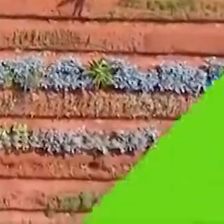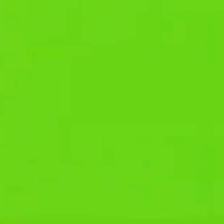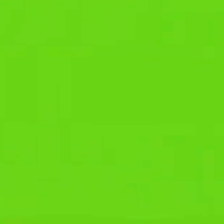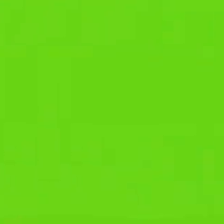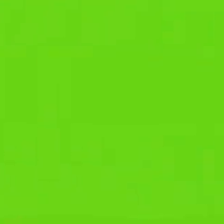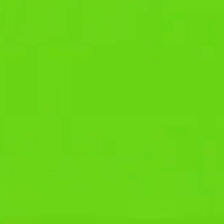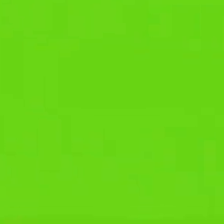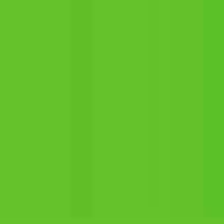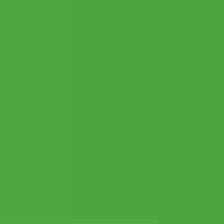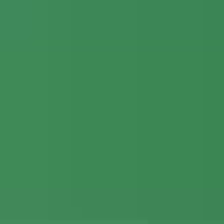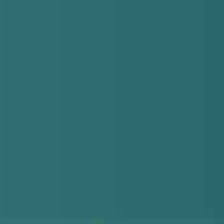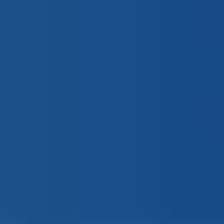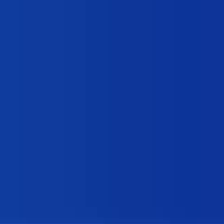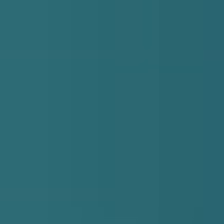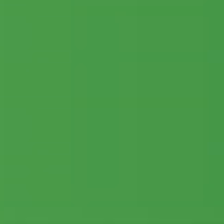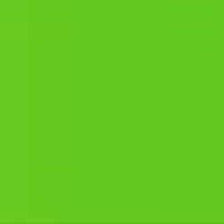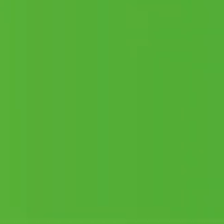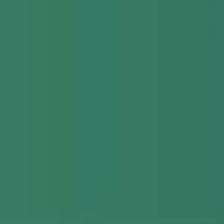um amigo, entendeu?